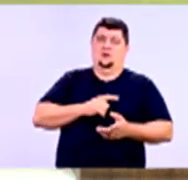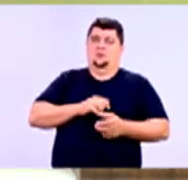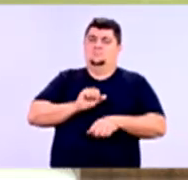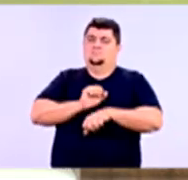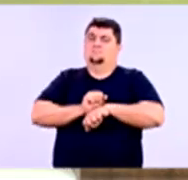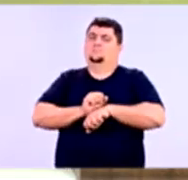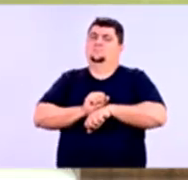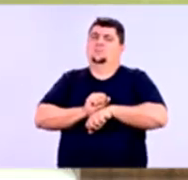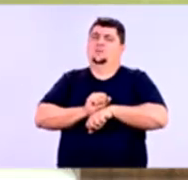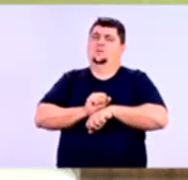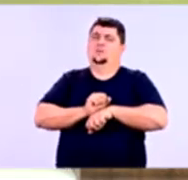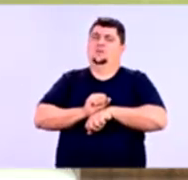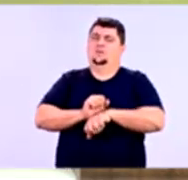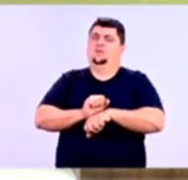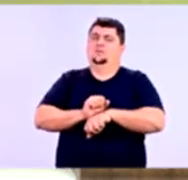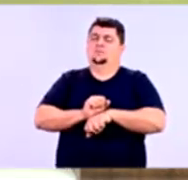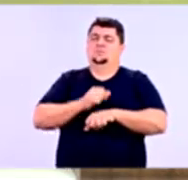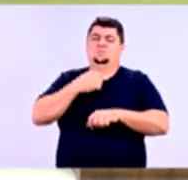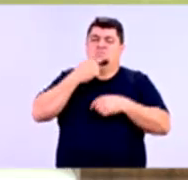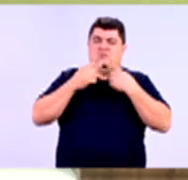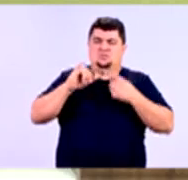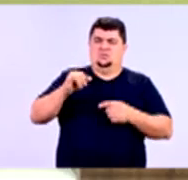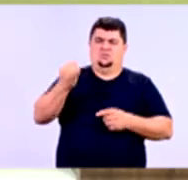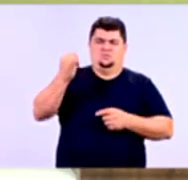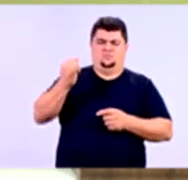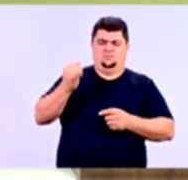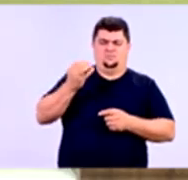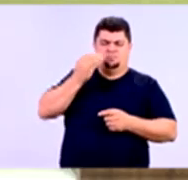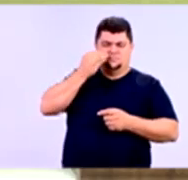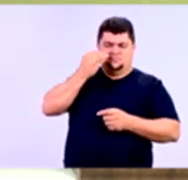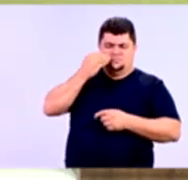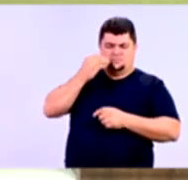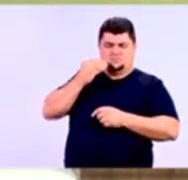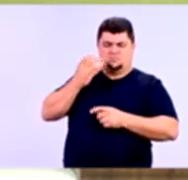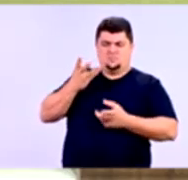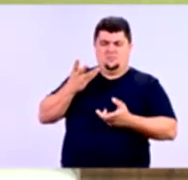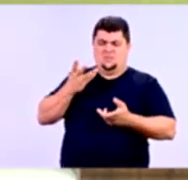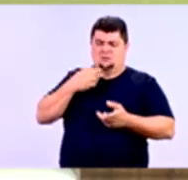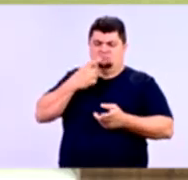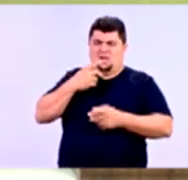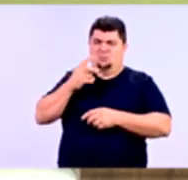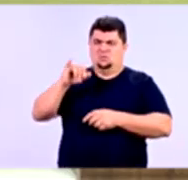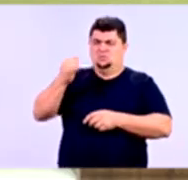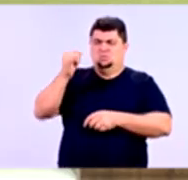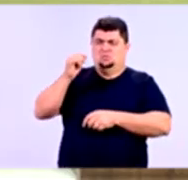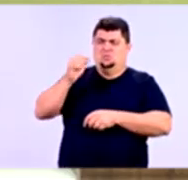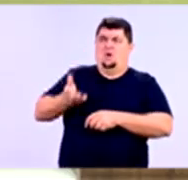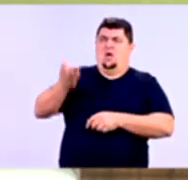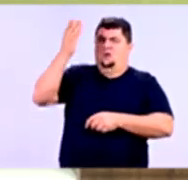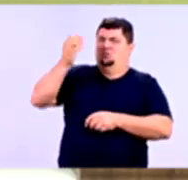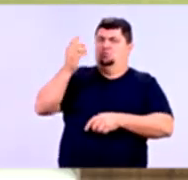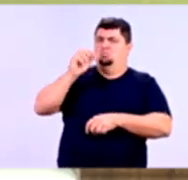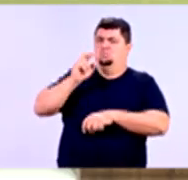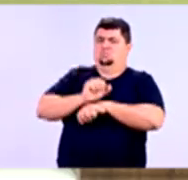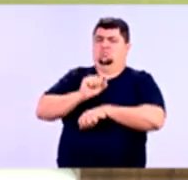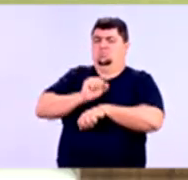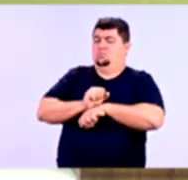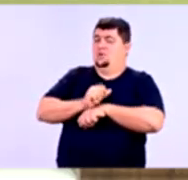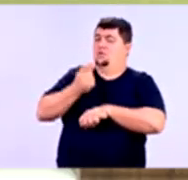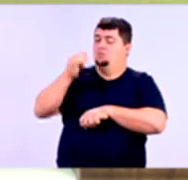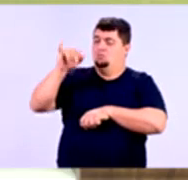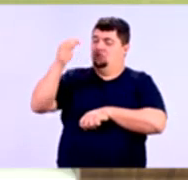investimentos. Você procura menos crédito quando o juros está muito alto, né? E também, quando a situação